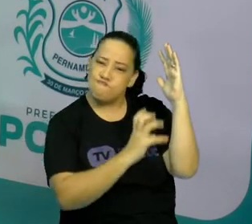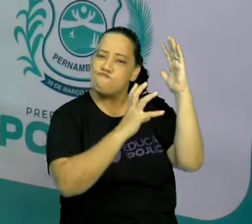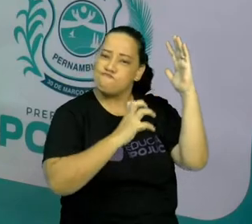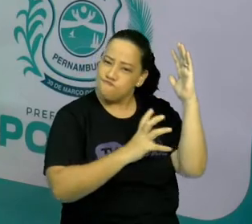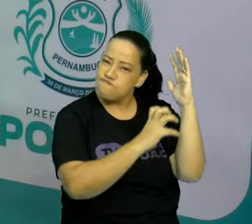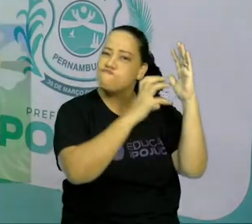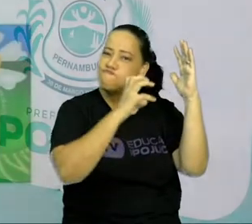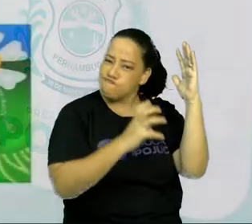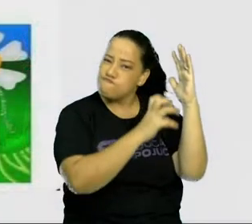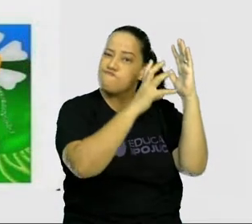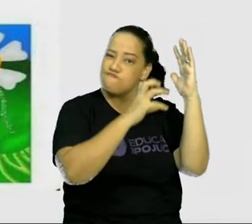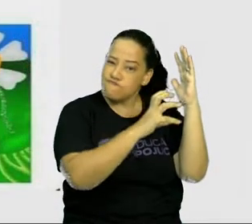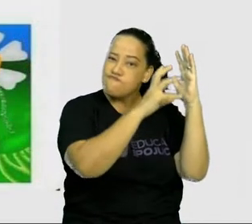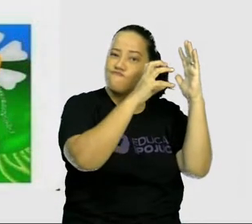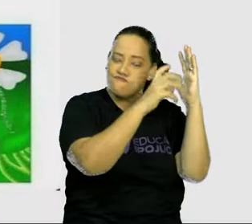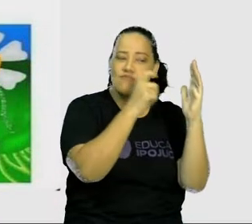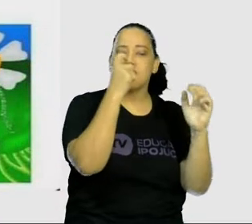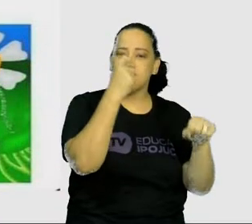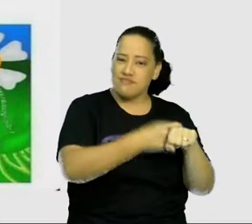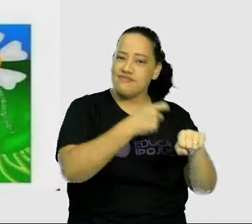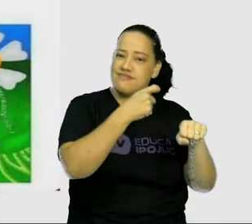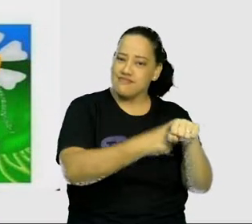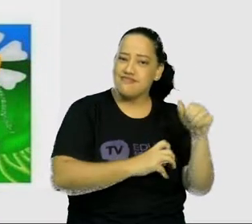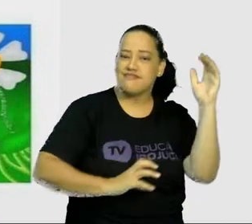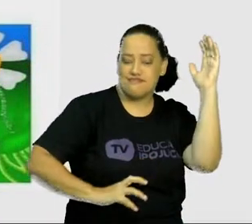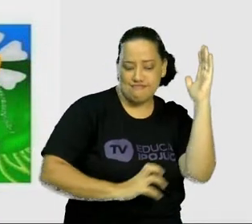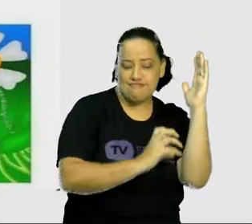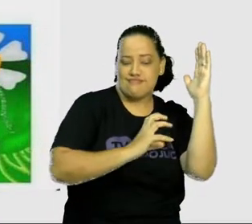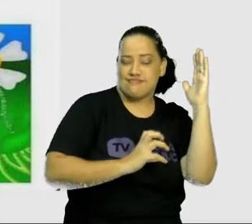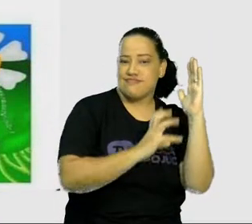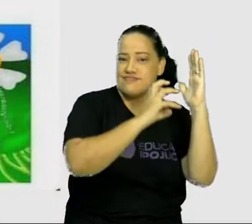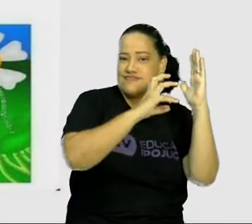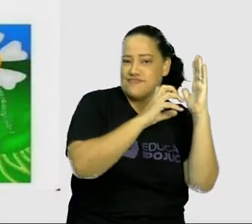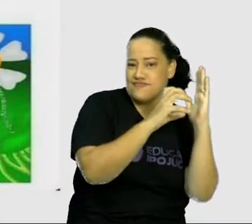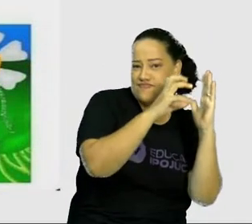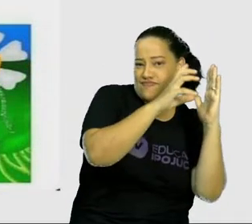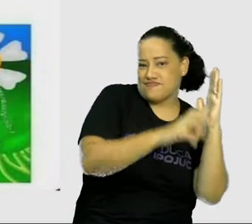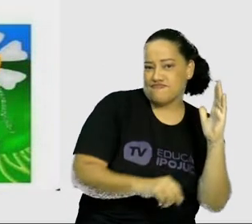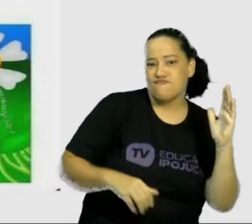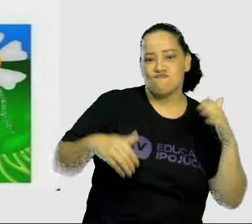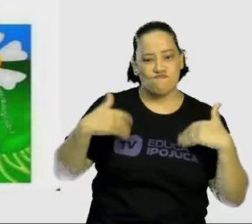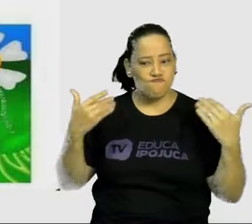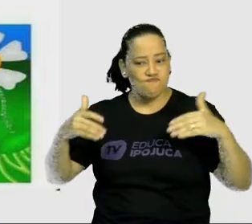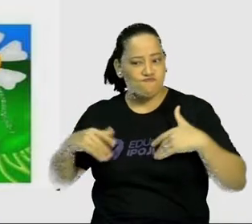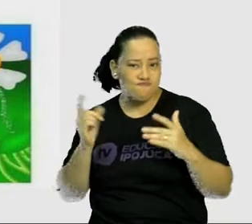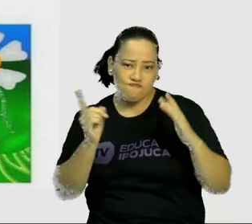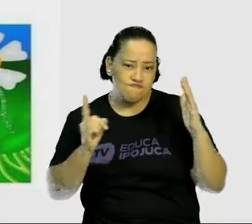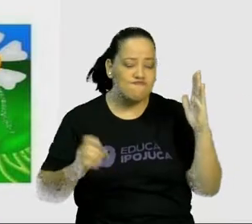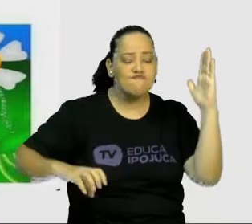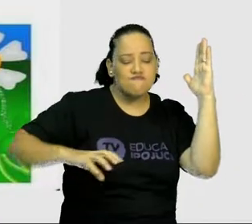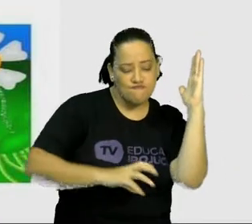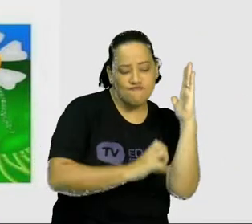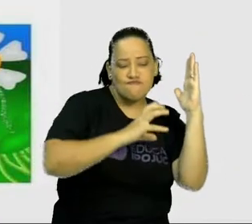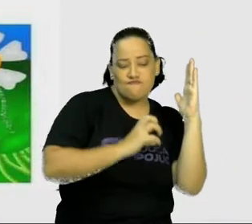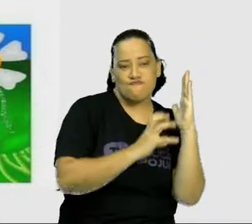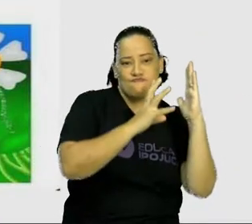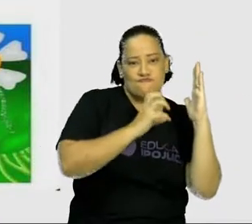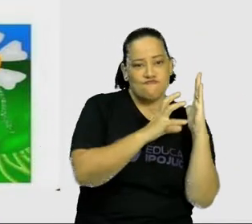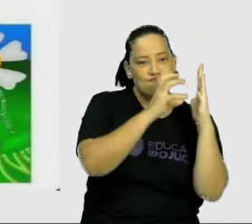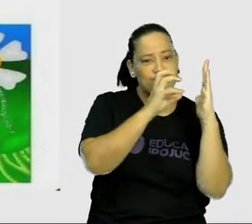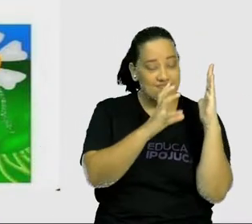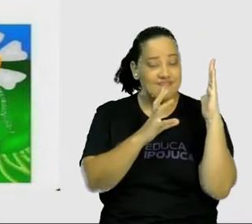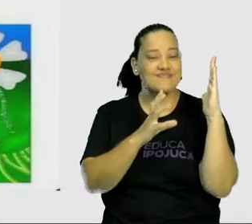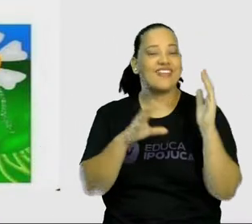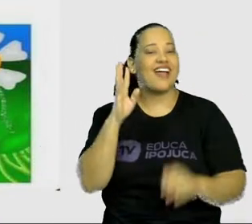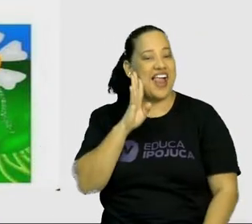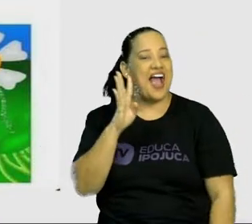desobediente. Sobe, sobe, sobe e nunca está contente. É legal essa cantiga, né, crianças?